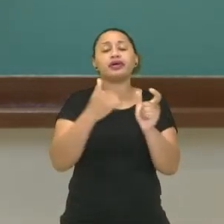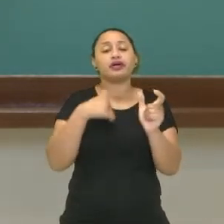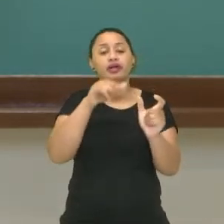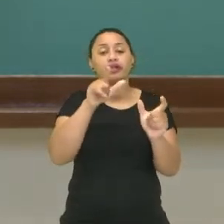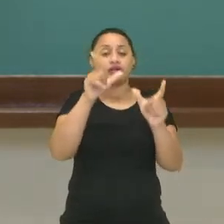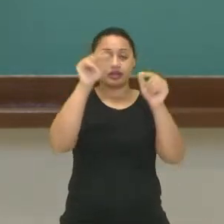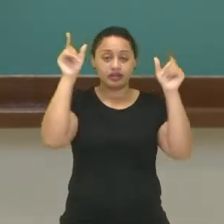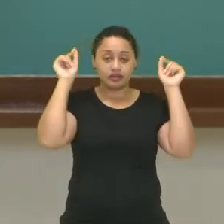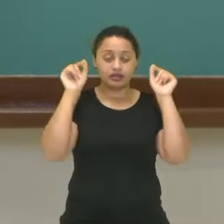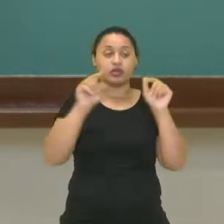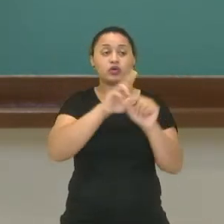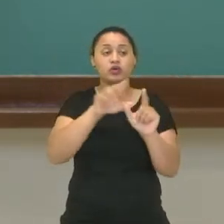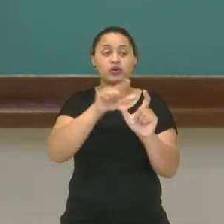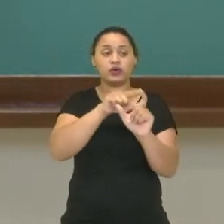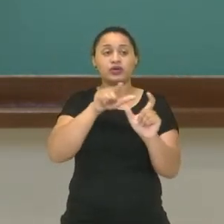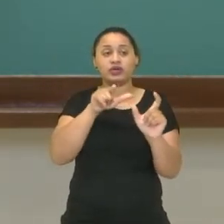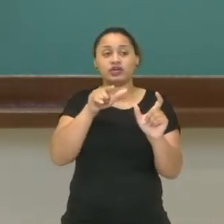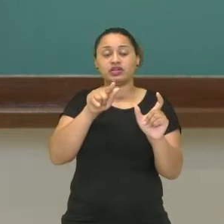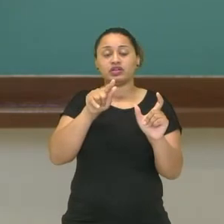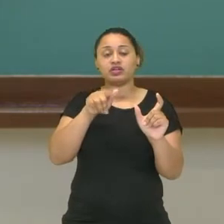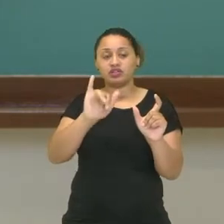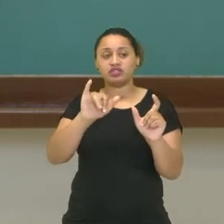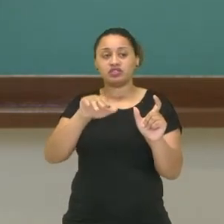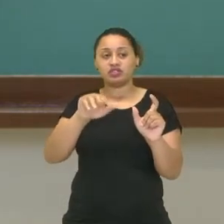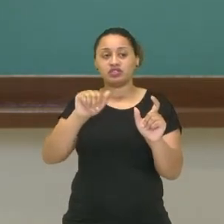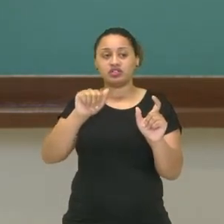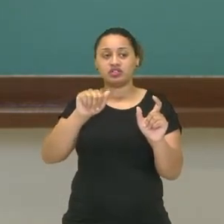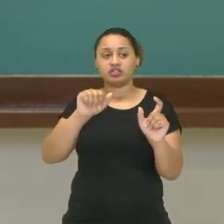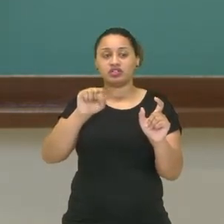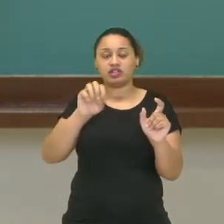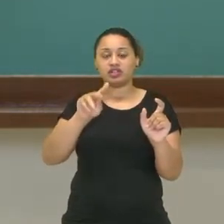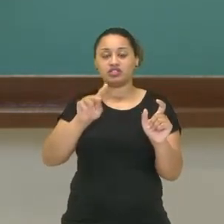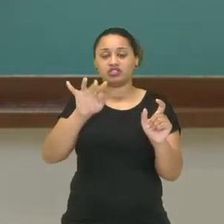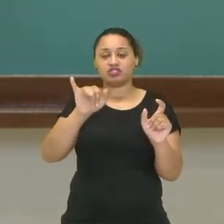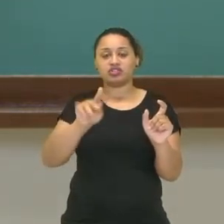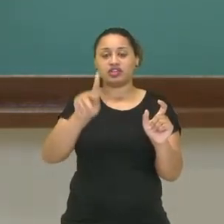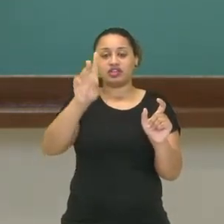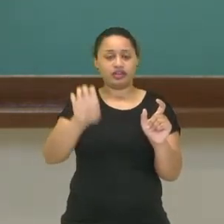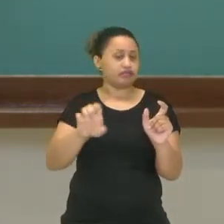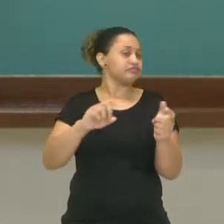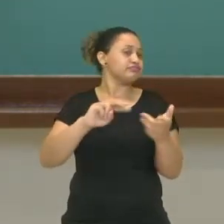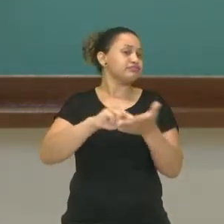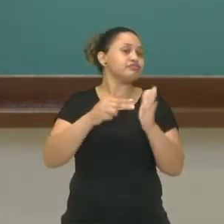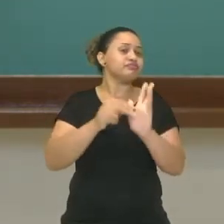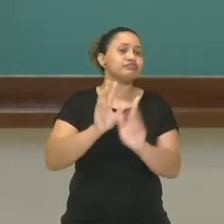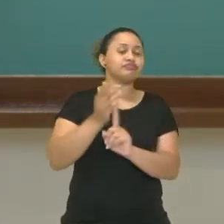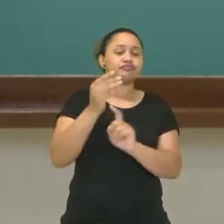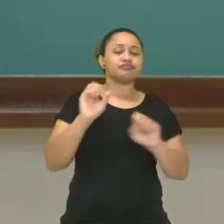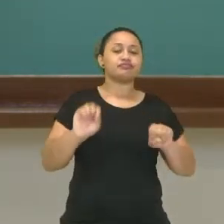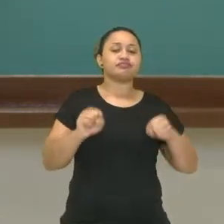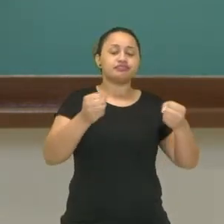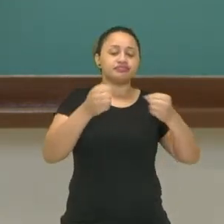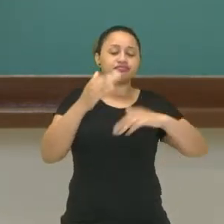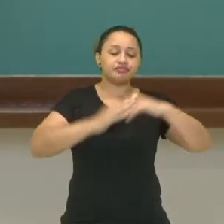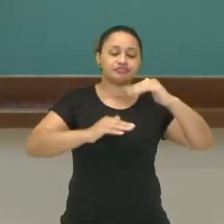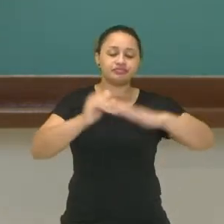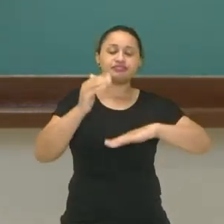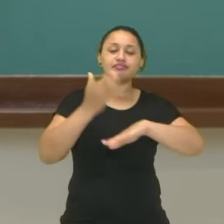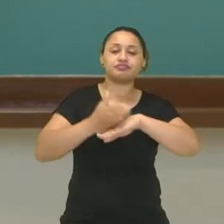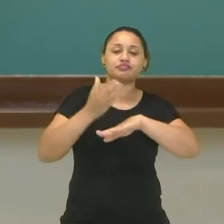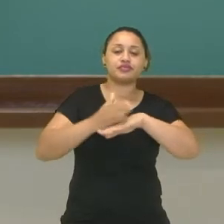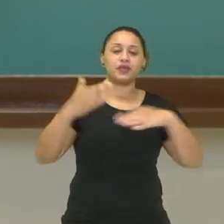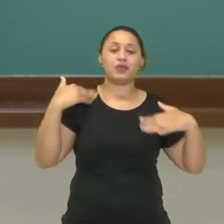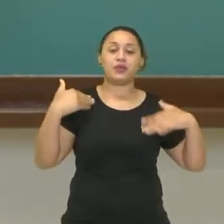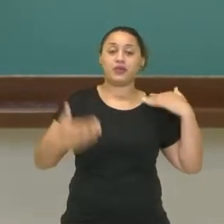ginastique, que significa a arte de exercitar o corpo. Então os gregos, eles queriam